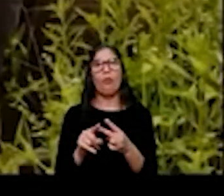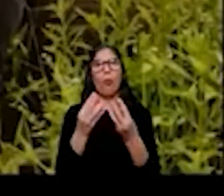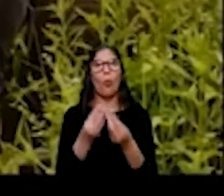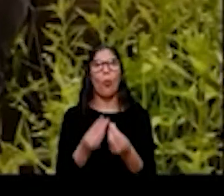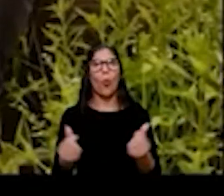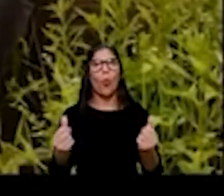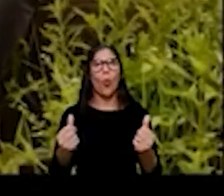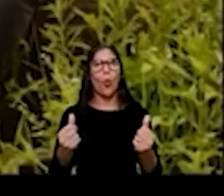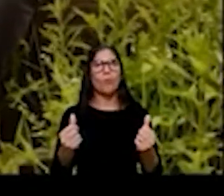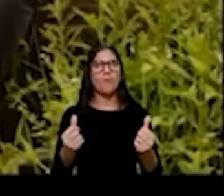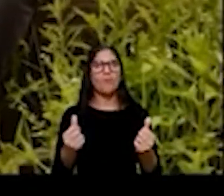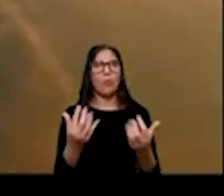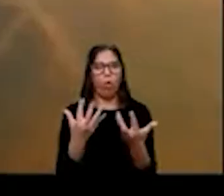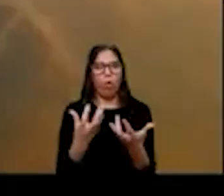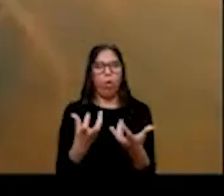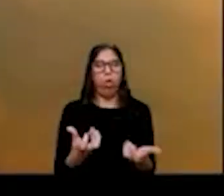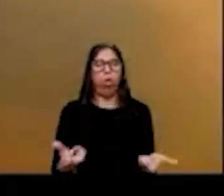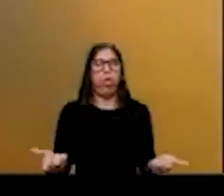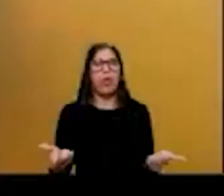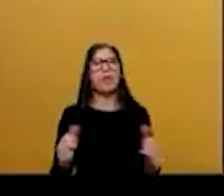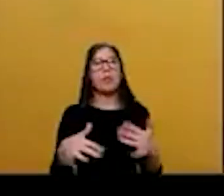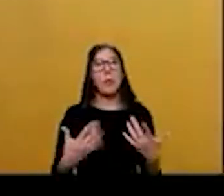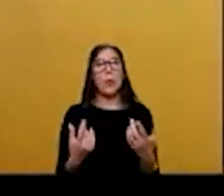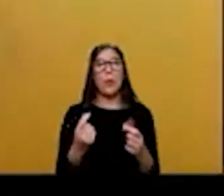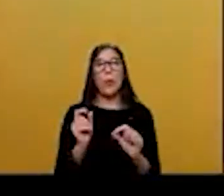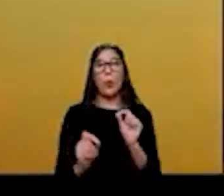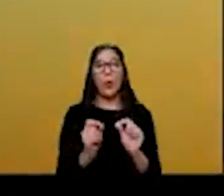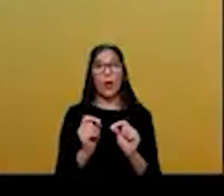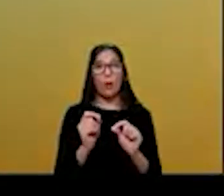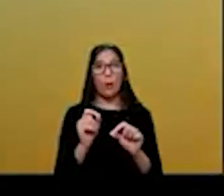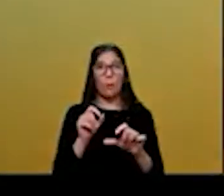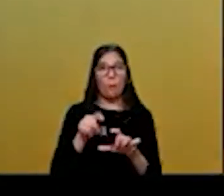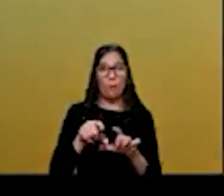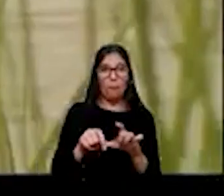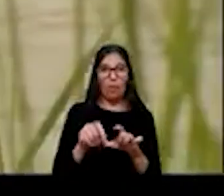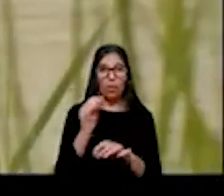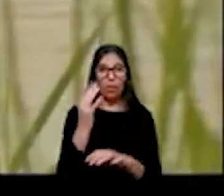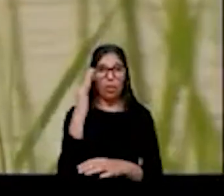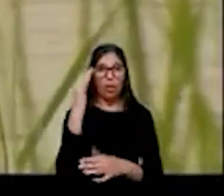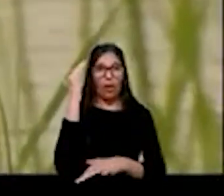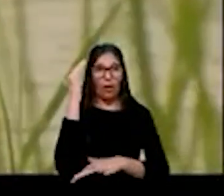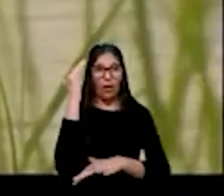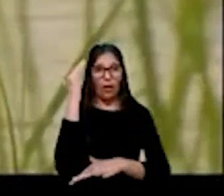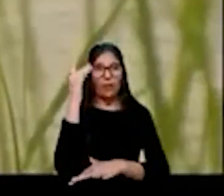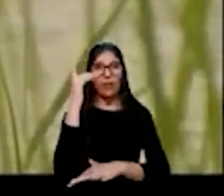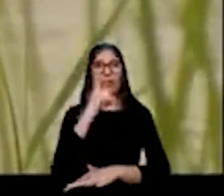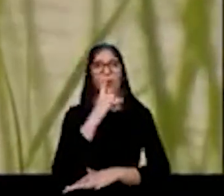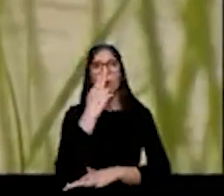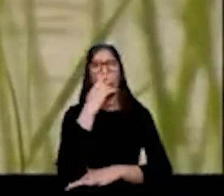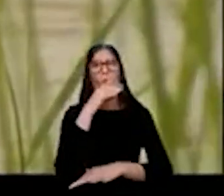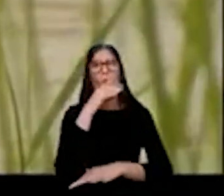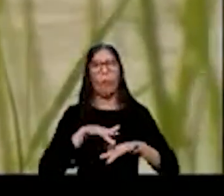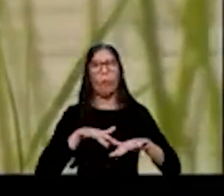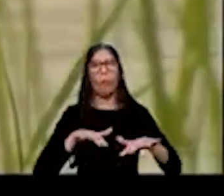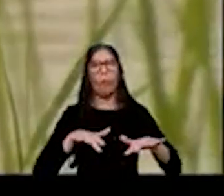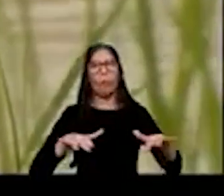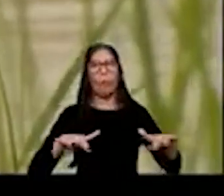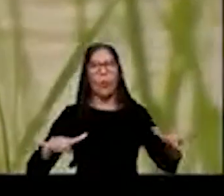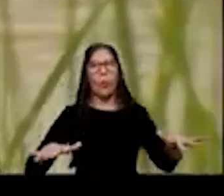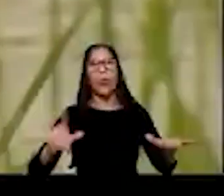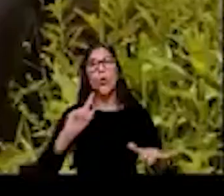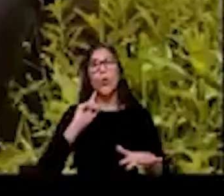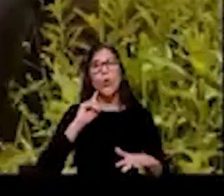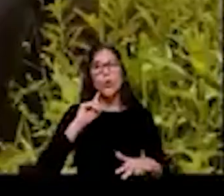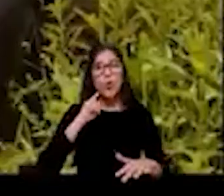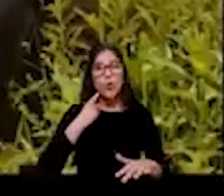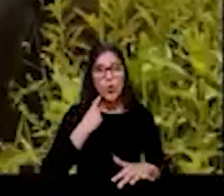plantas a partir do sistema radicular das raízes formam uma grande cortina podemos dizer assim onde os sólidos que estão presentes na água vão ficar